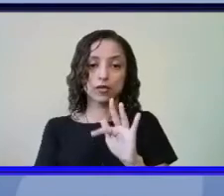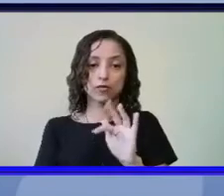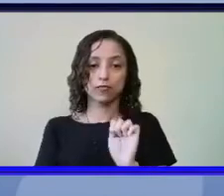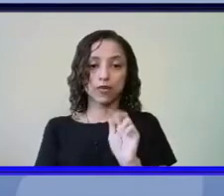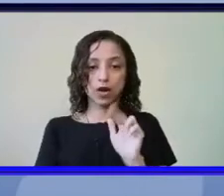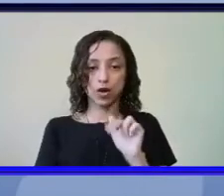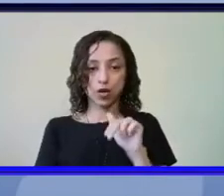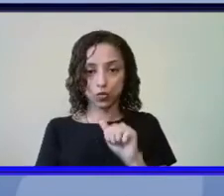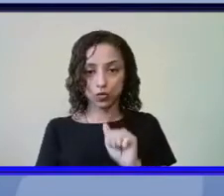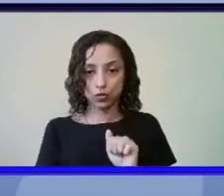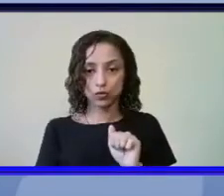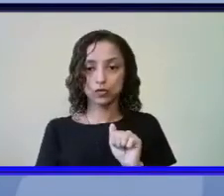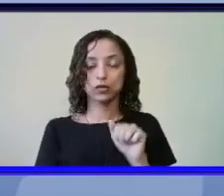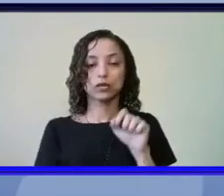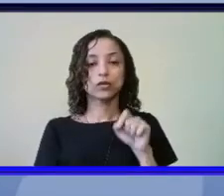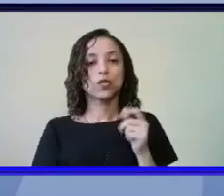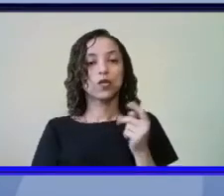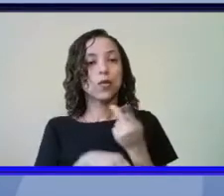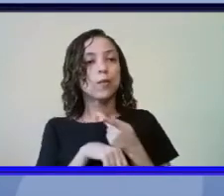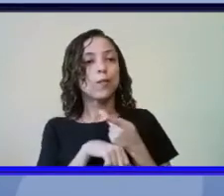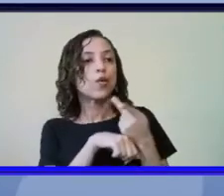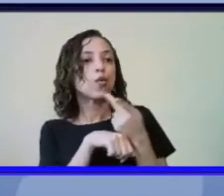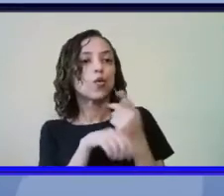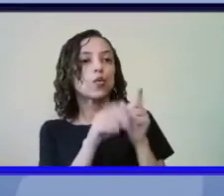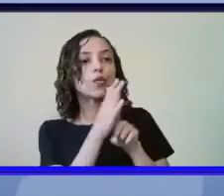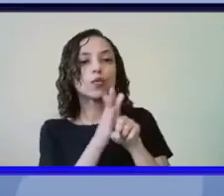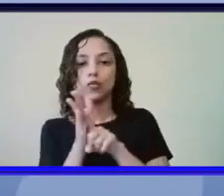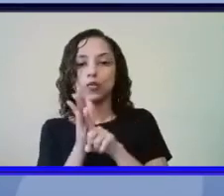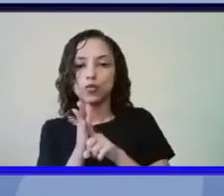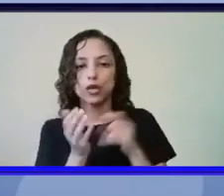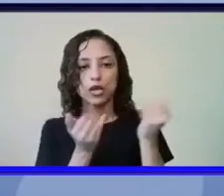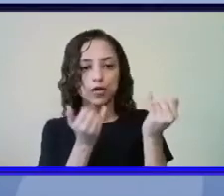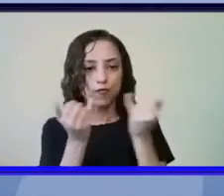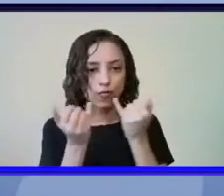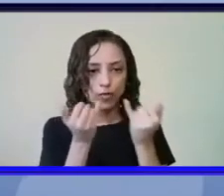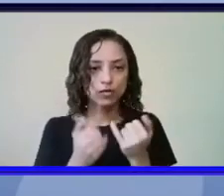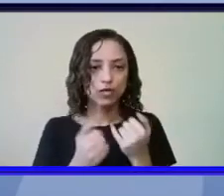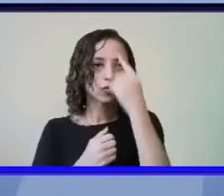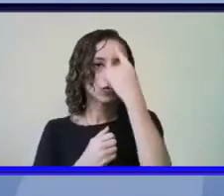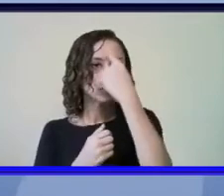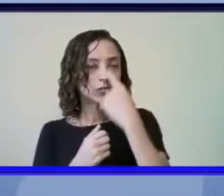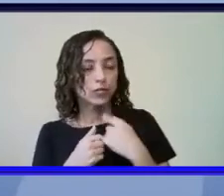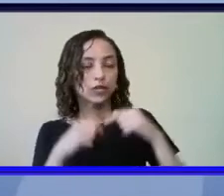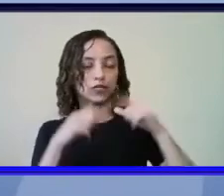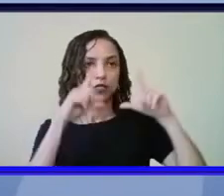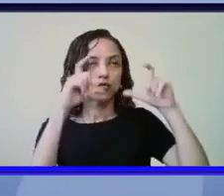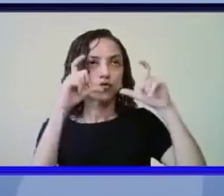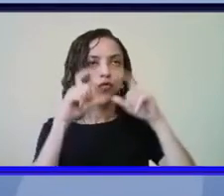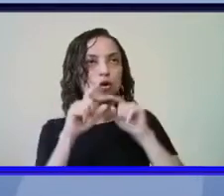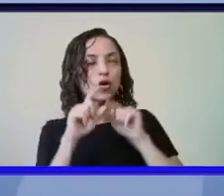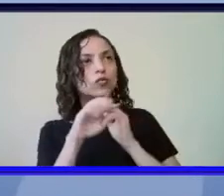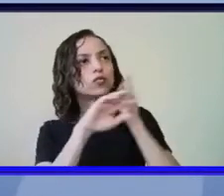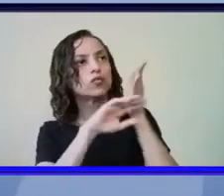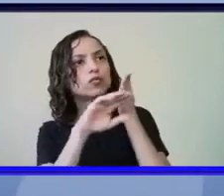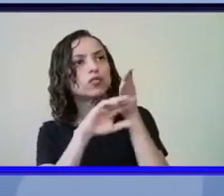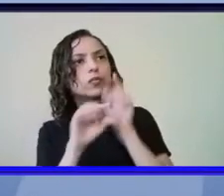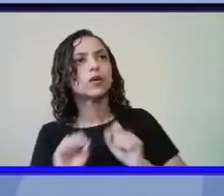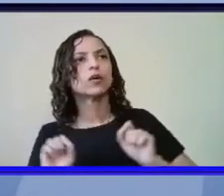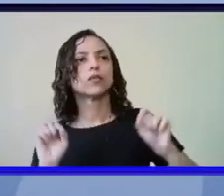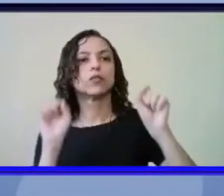foi buscar informações imagens fotos dos